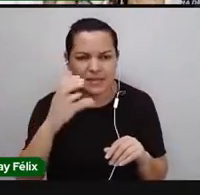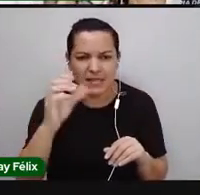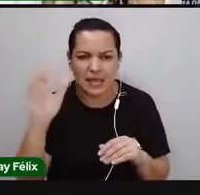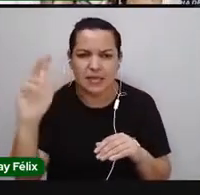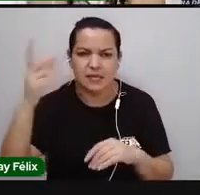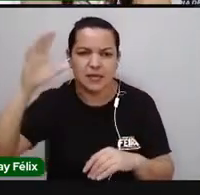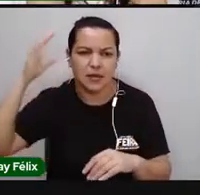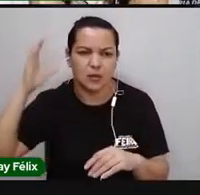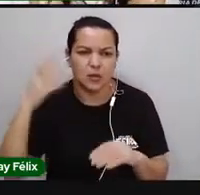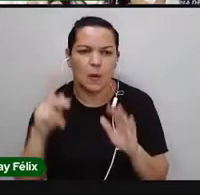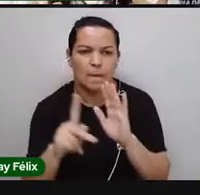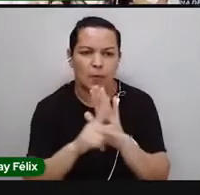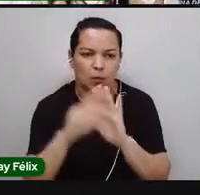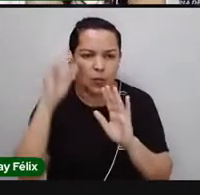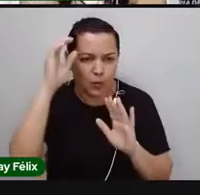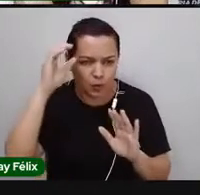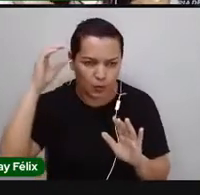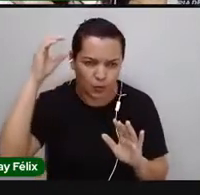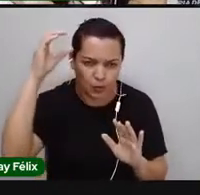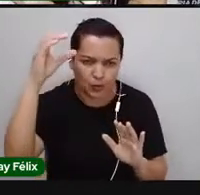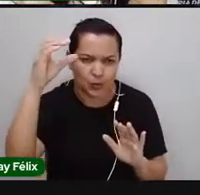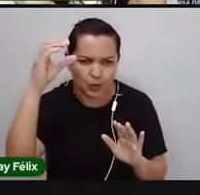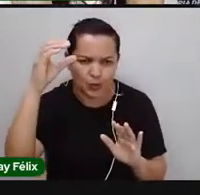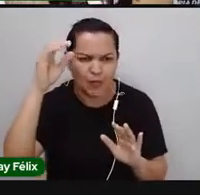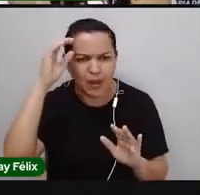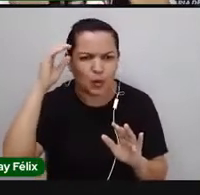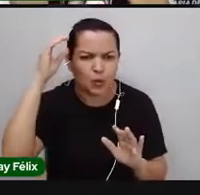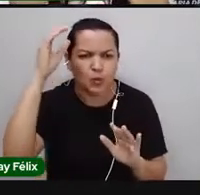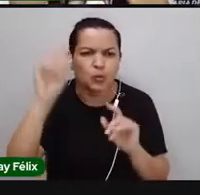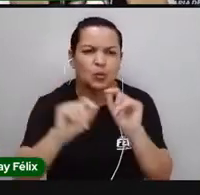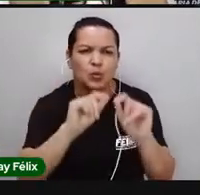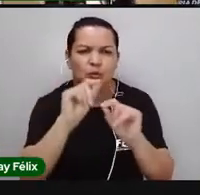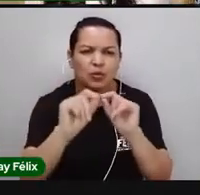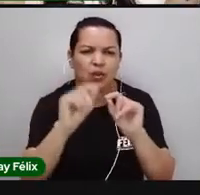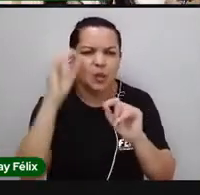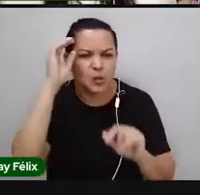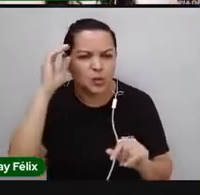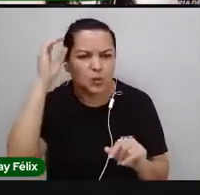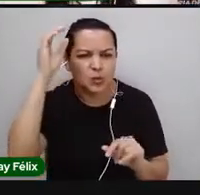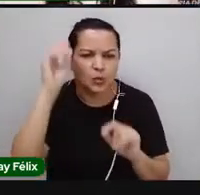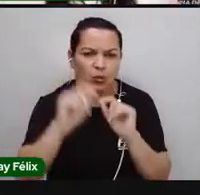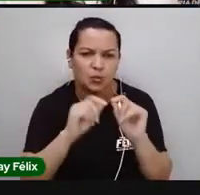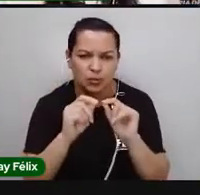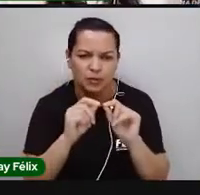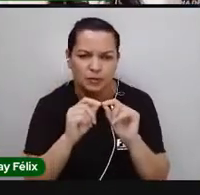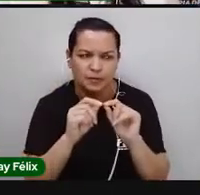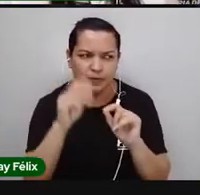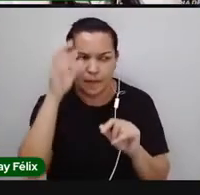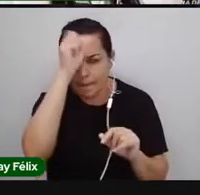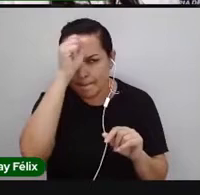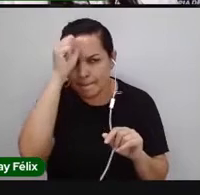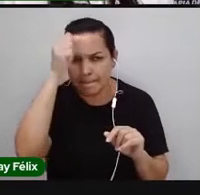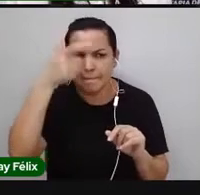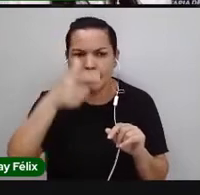também é uma cultura. Ciência é cultura, mas que cultura é essa? Mas o que é cultura? Vamos saber mais a seguir.